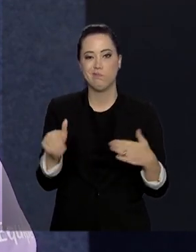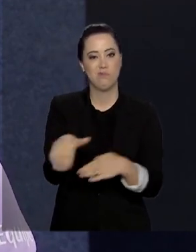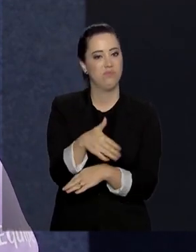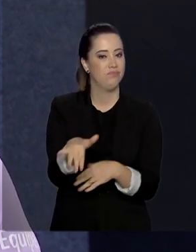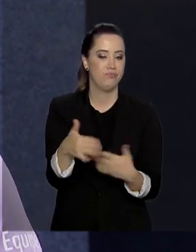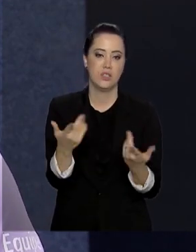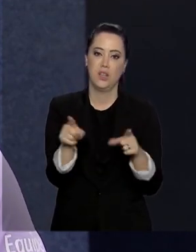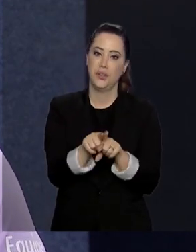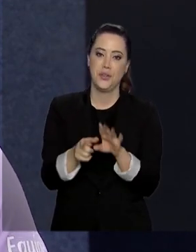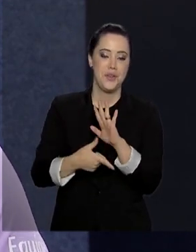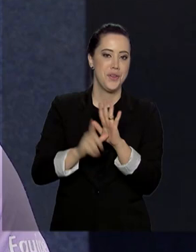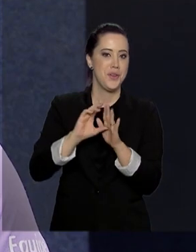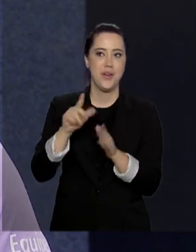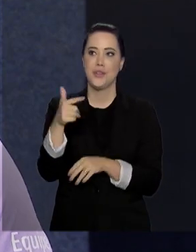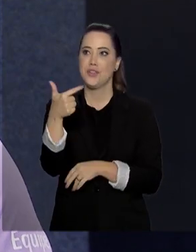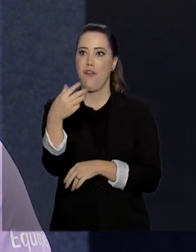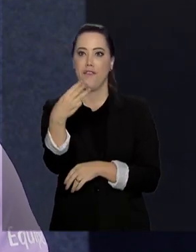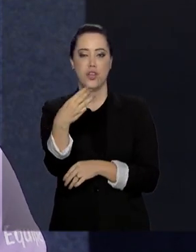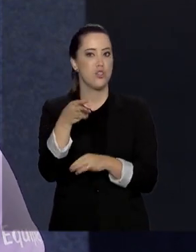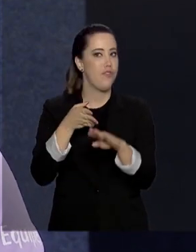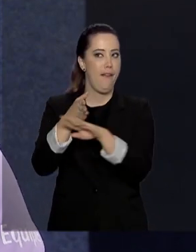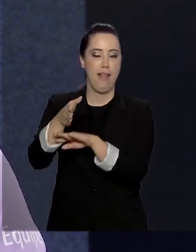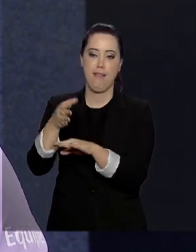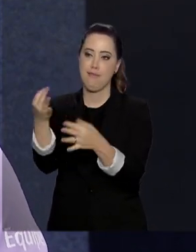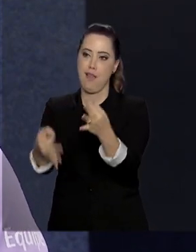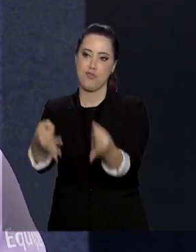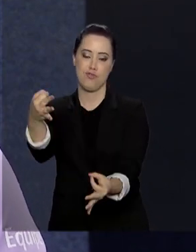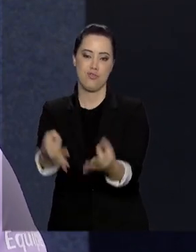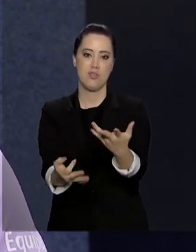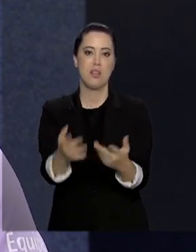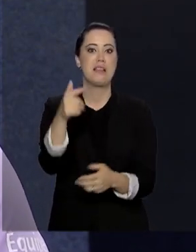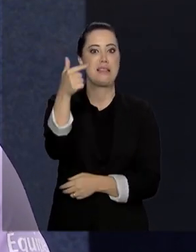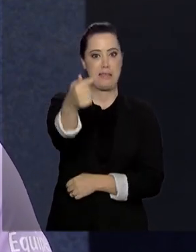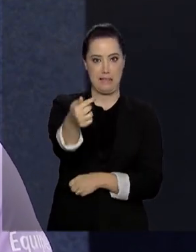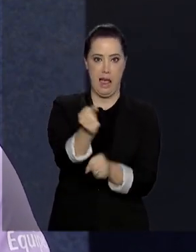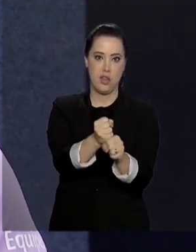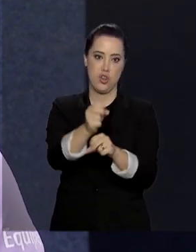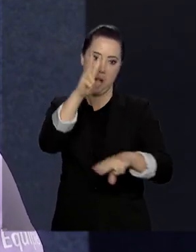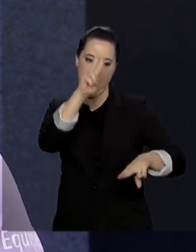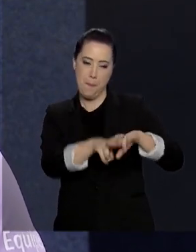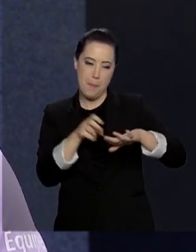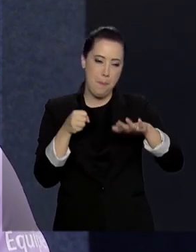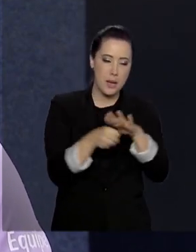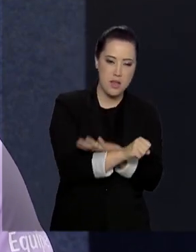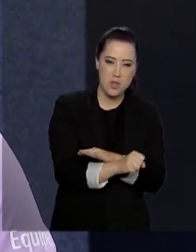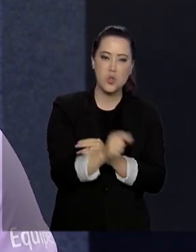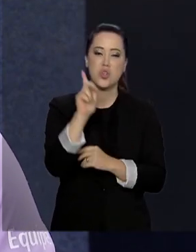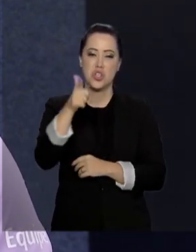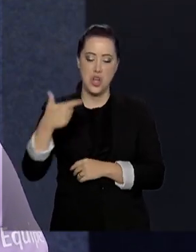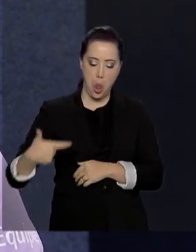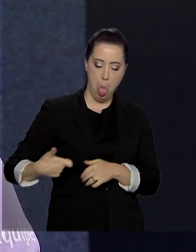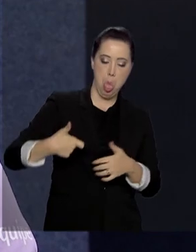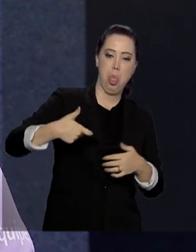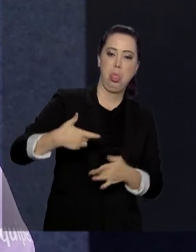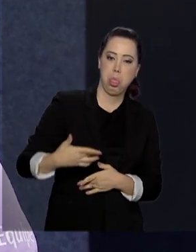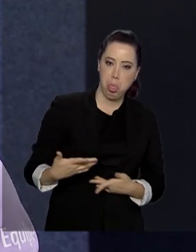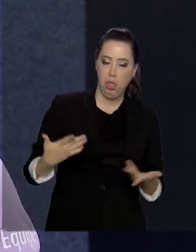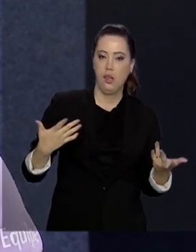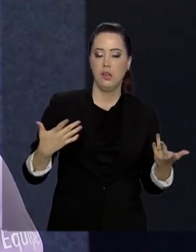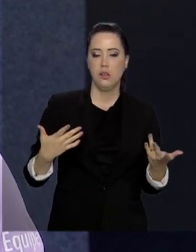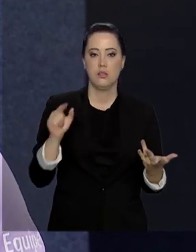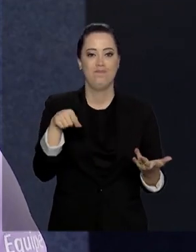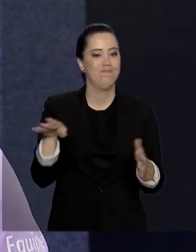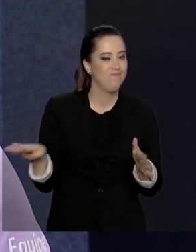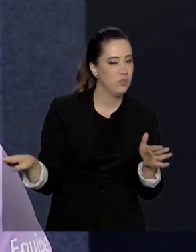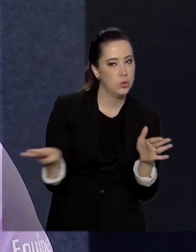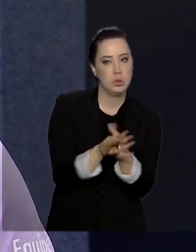eu chegar em recuperação, eu tinha 23 passagens na justiça, tinha puxado sete anos de cadeia, já tinha sido baleado. Então, assim, eu cheguei a